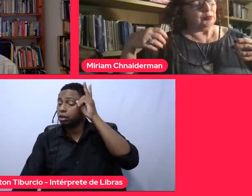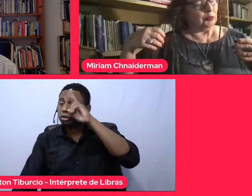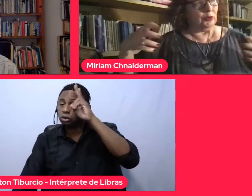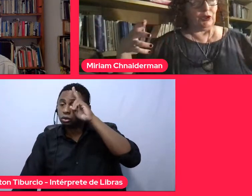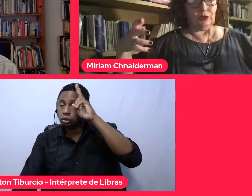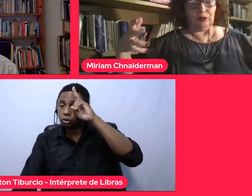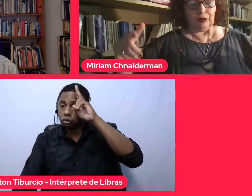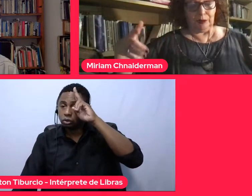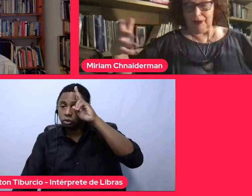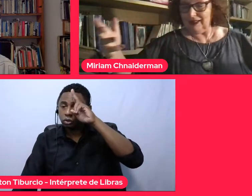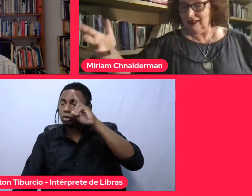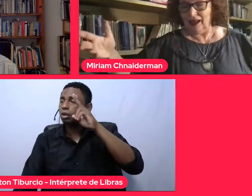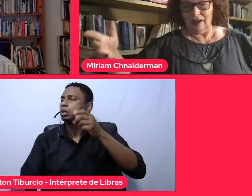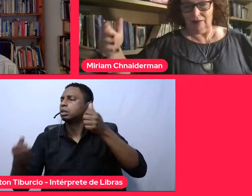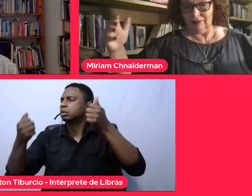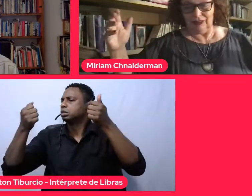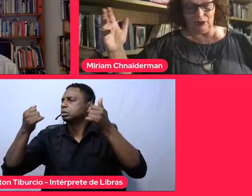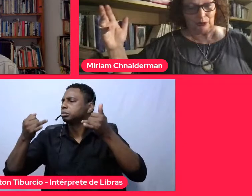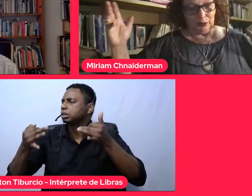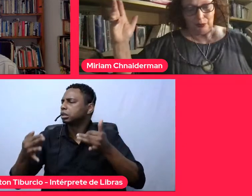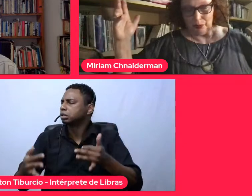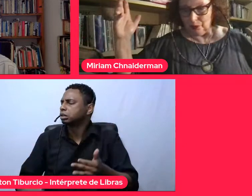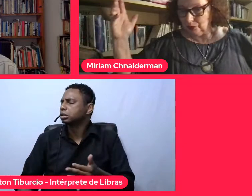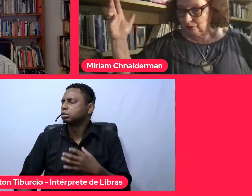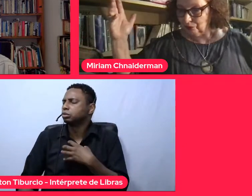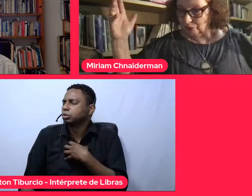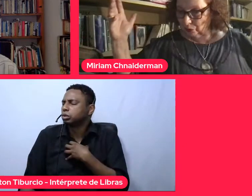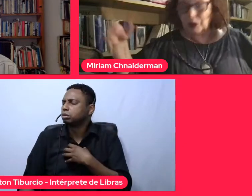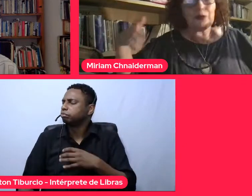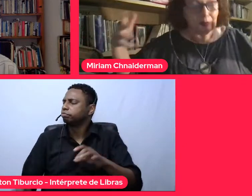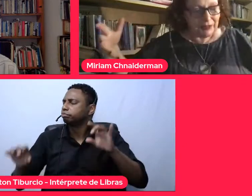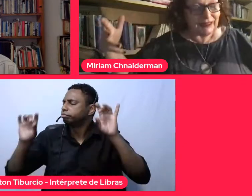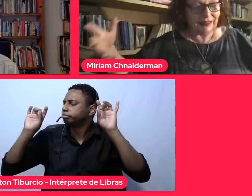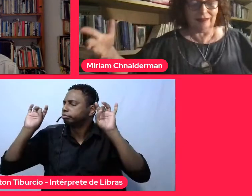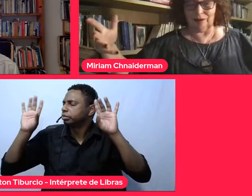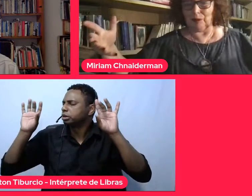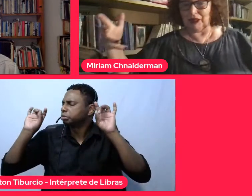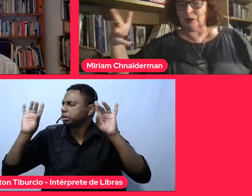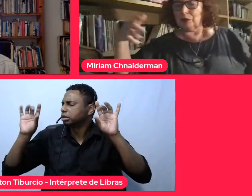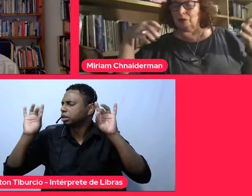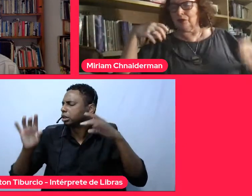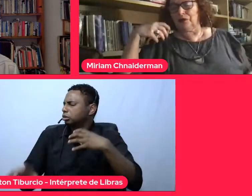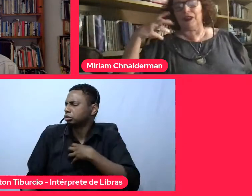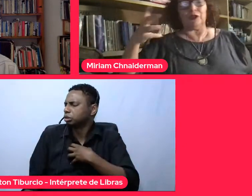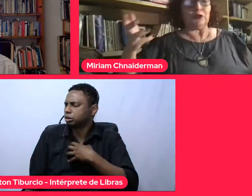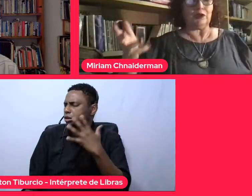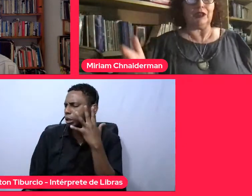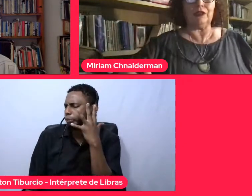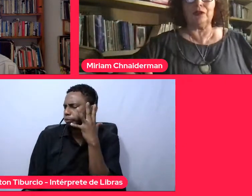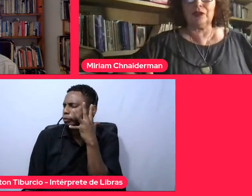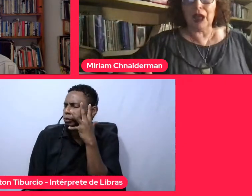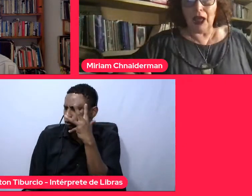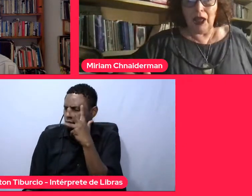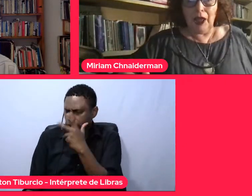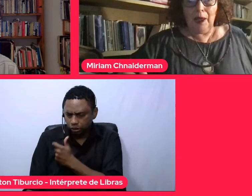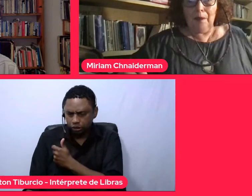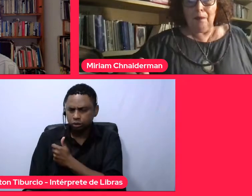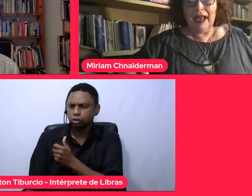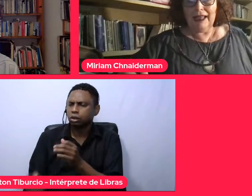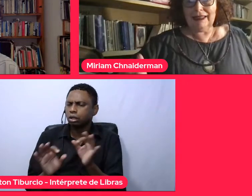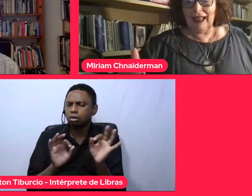um jeito muito especial, muito bonito mesmo, com vídeos lindos,